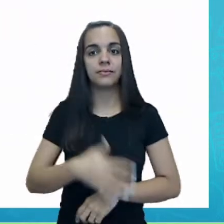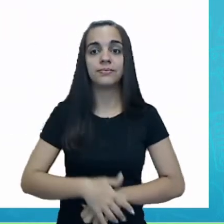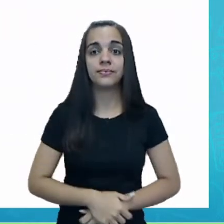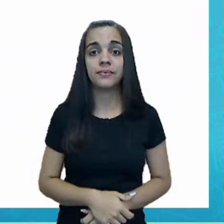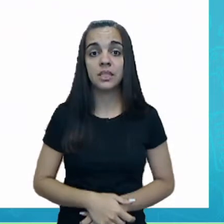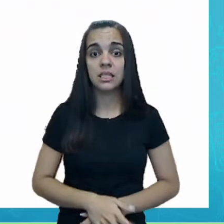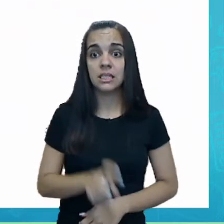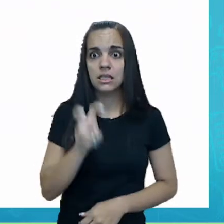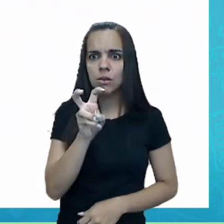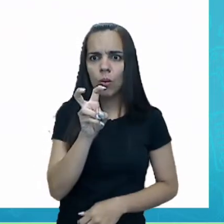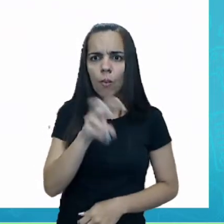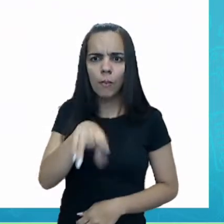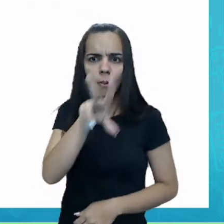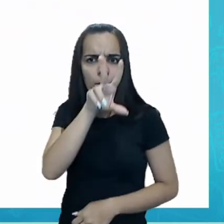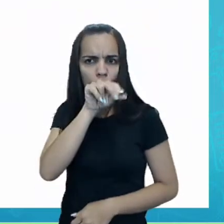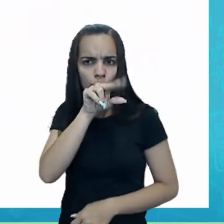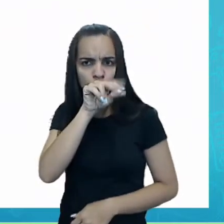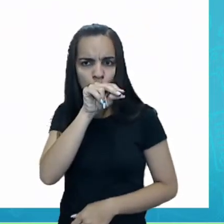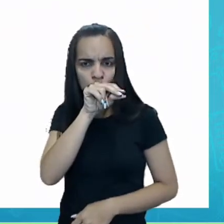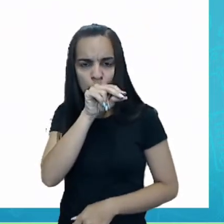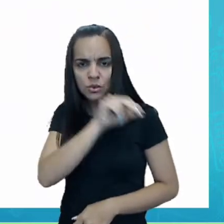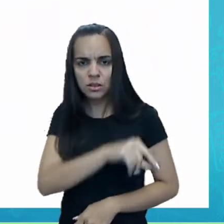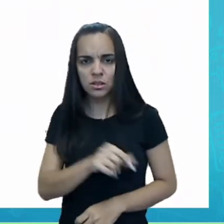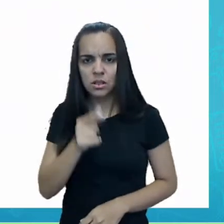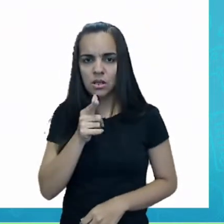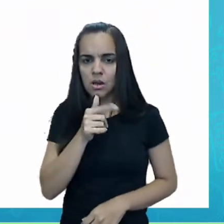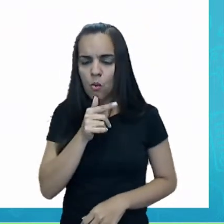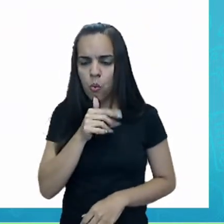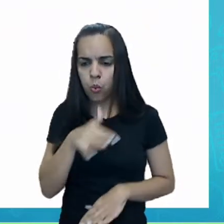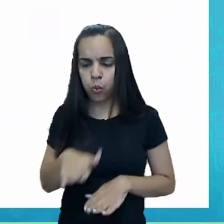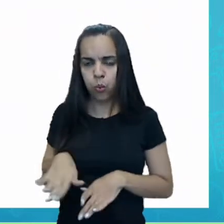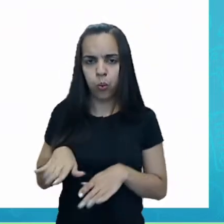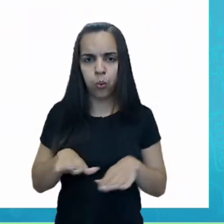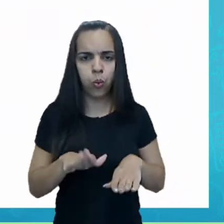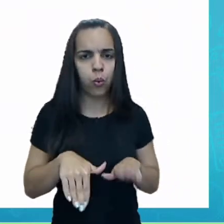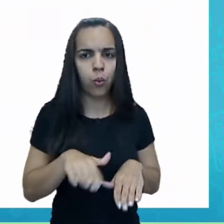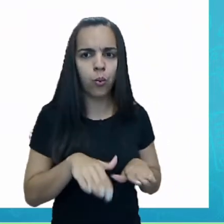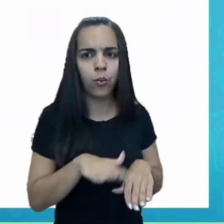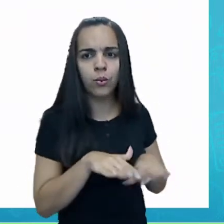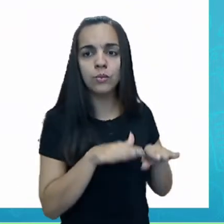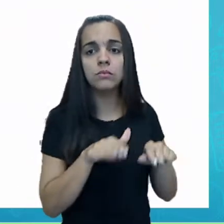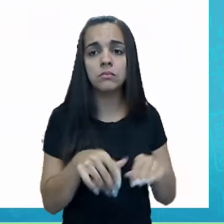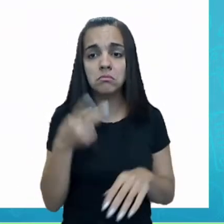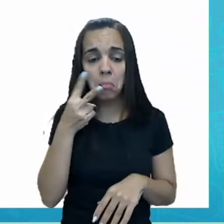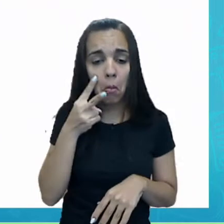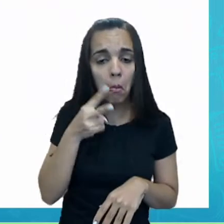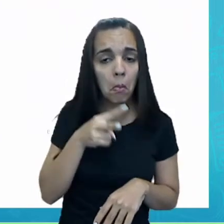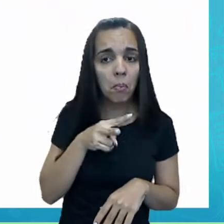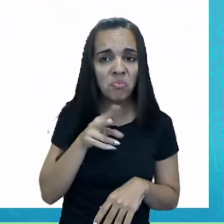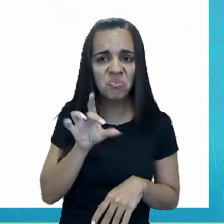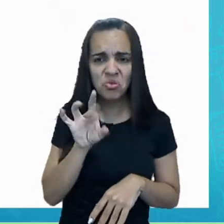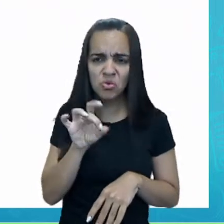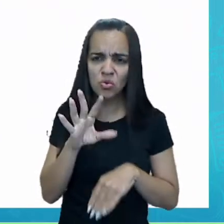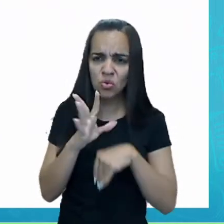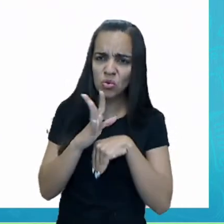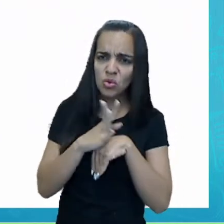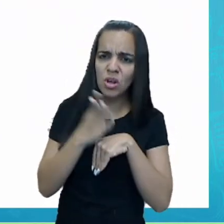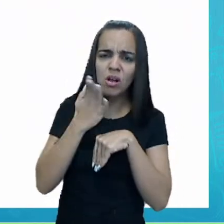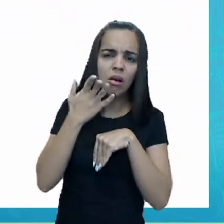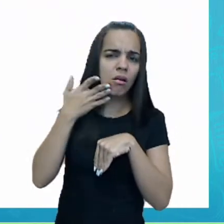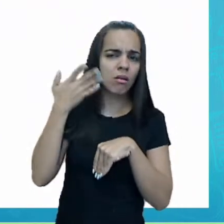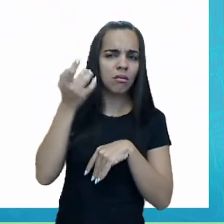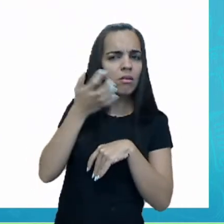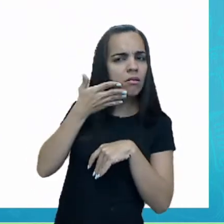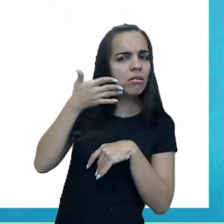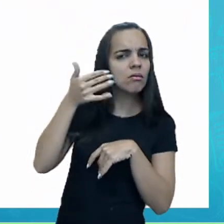Agora cinco patinhos saíram da água para ver. Só com carinho seu dente